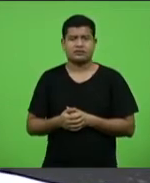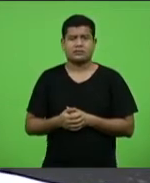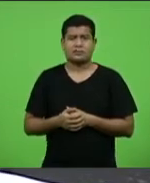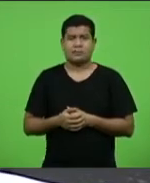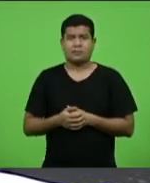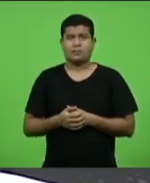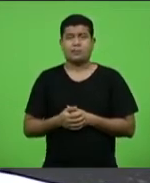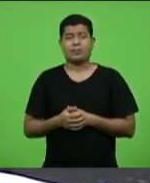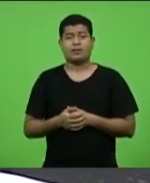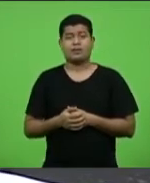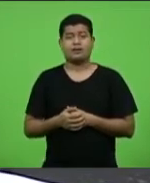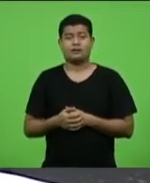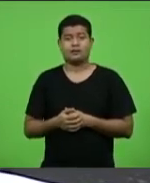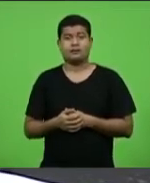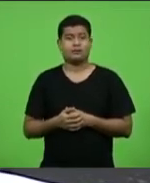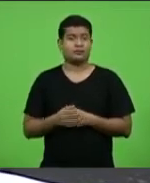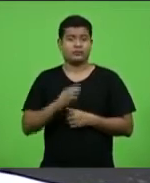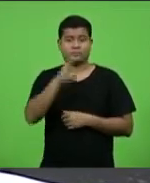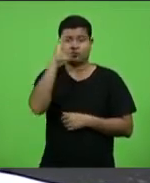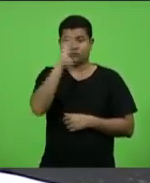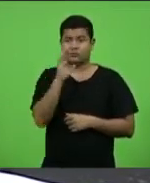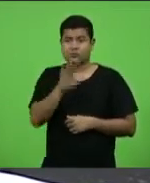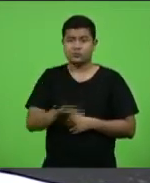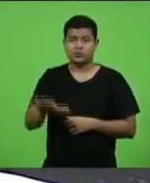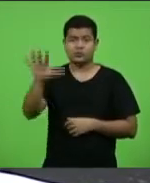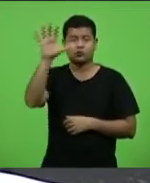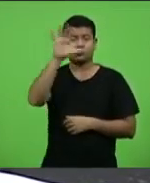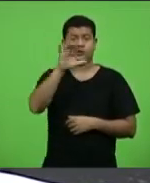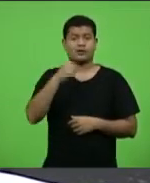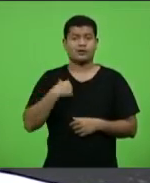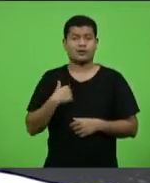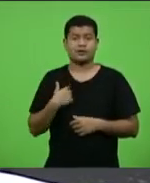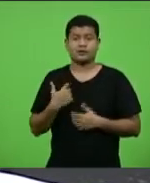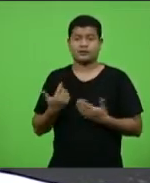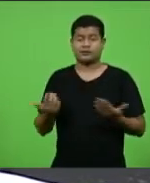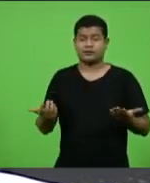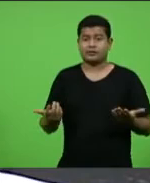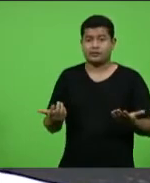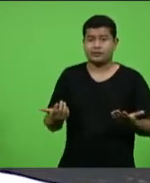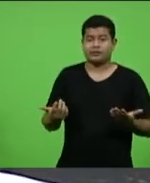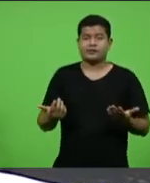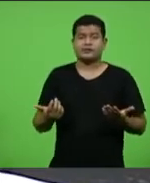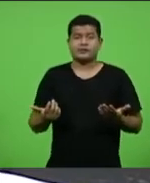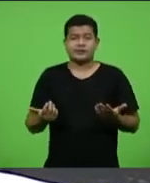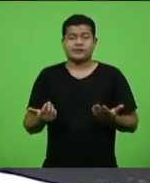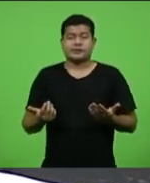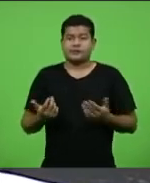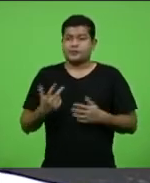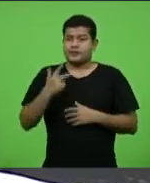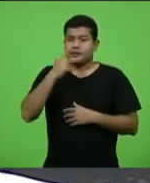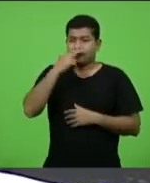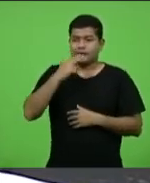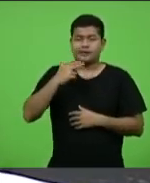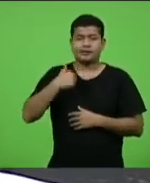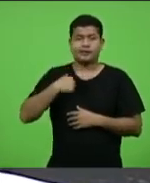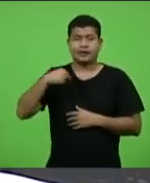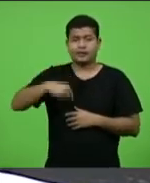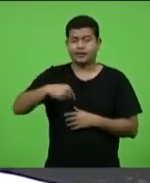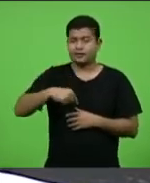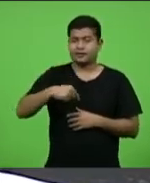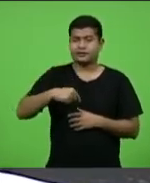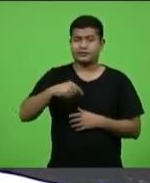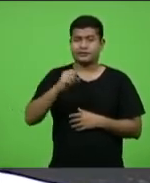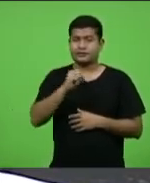em nível nacional, me parece que abre um flanco muito grande para que Santa Catarina nesse